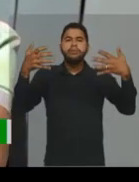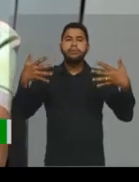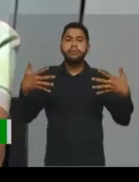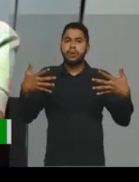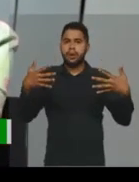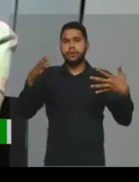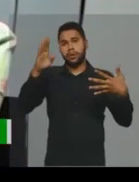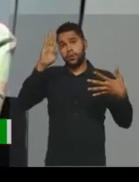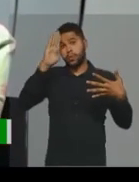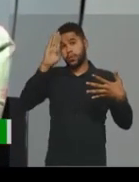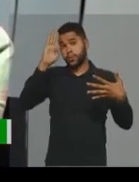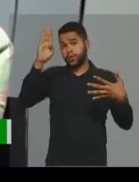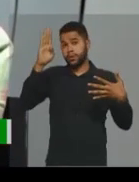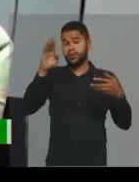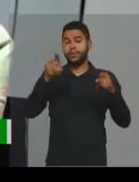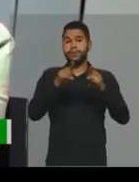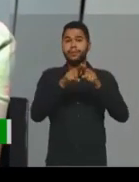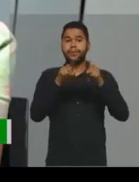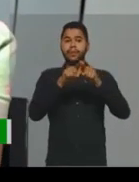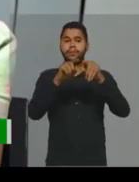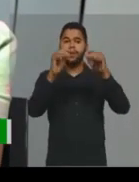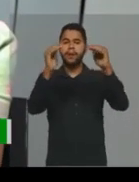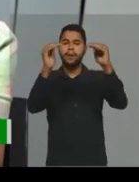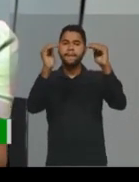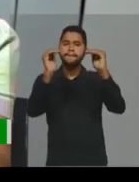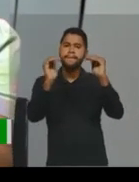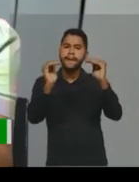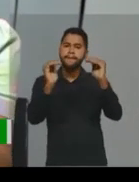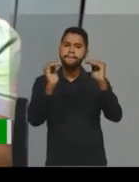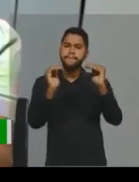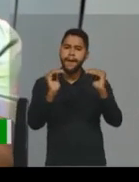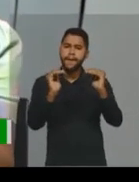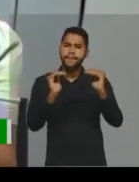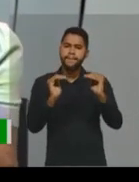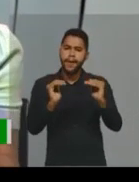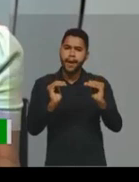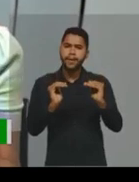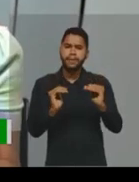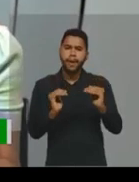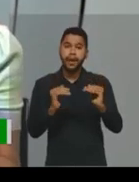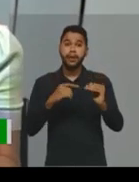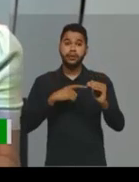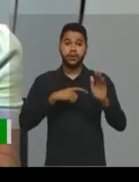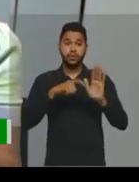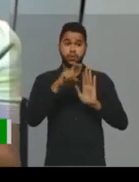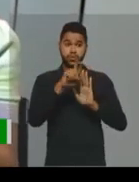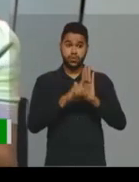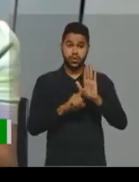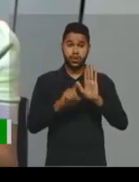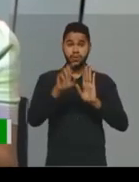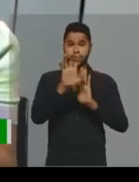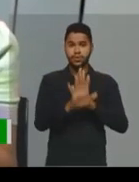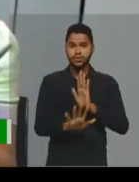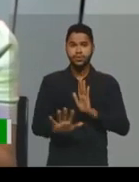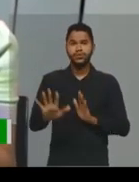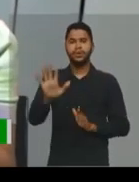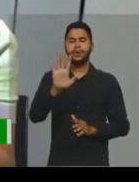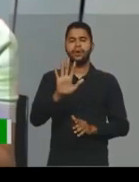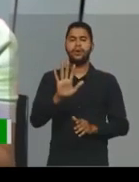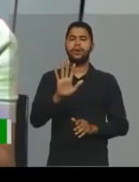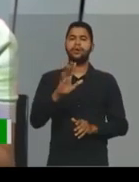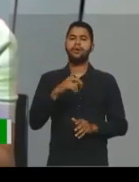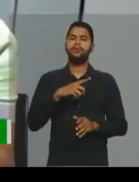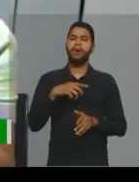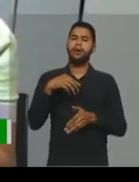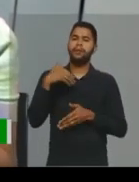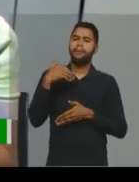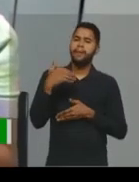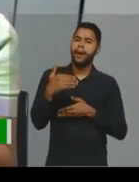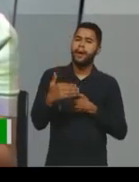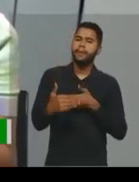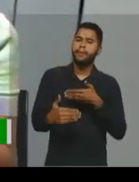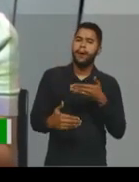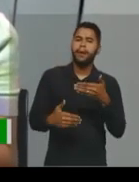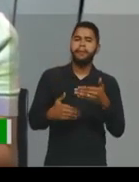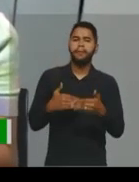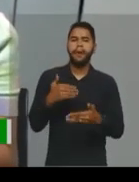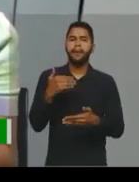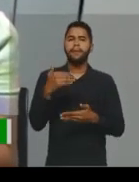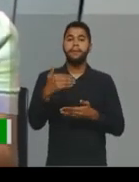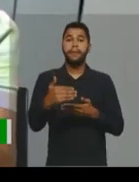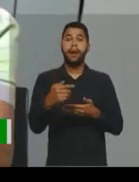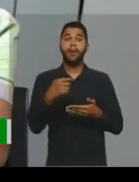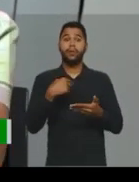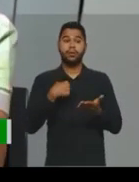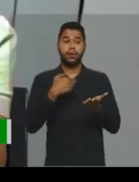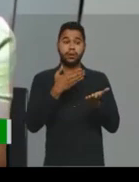ideia principal e as ideias secundárias. Então, você tem um tema geral e você vai desenvolvê-lo na